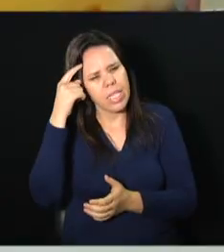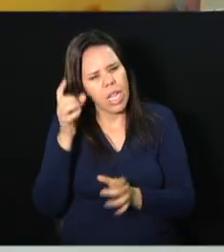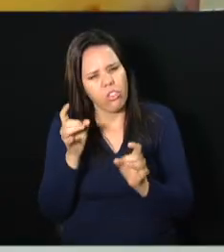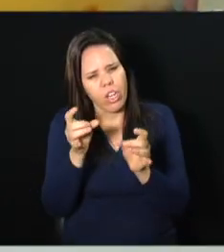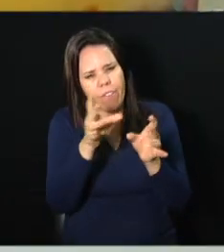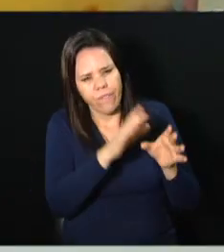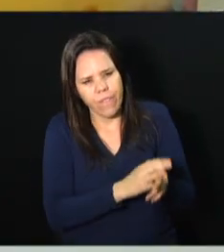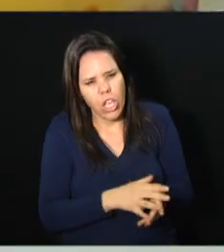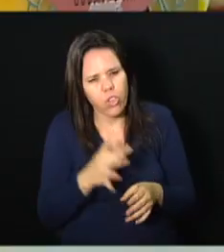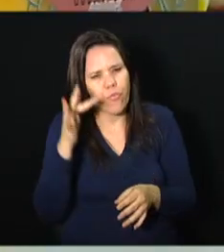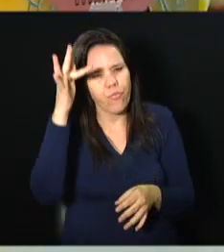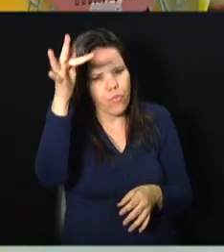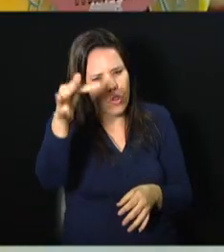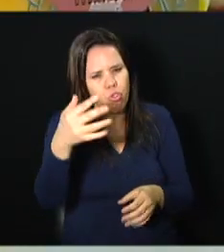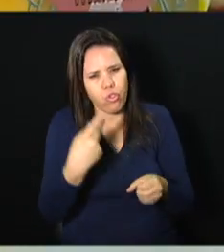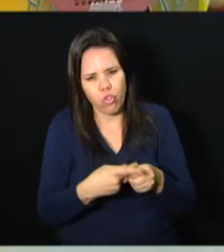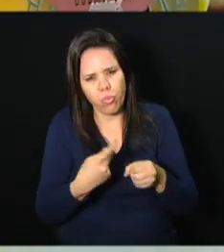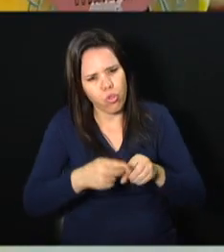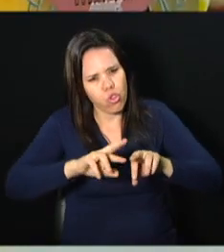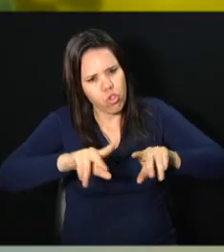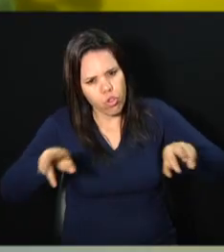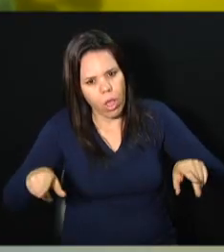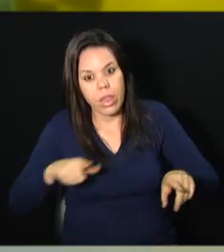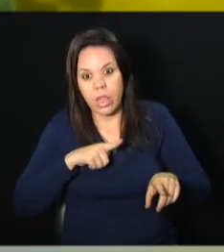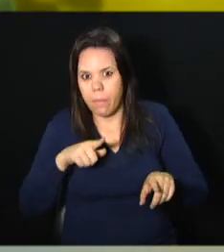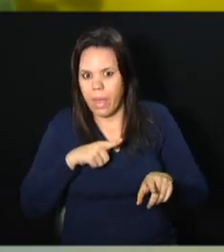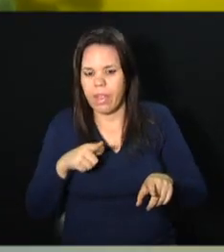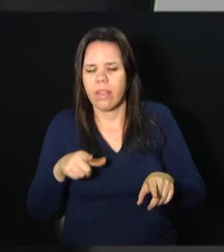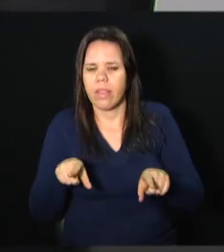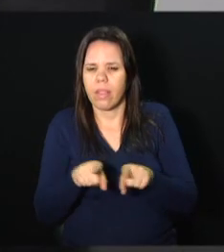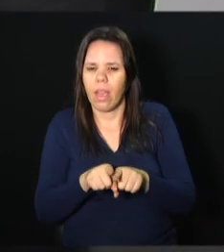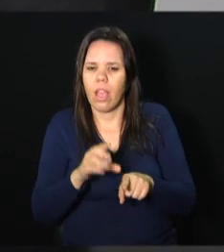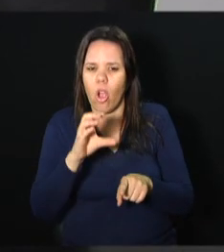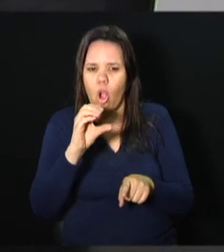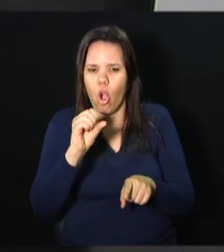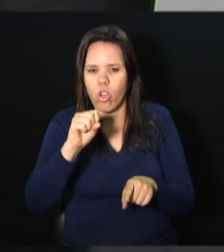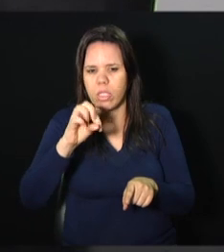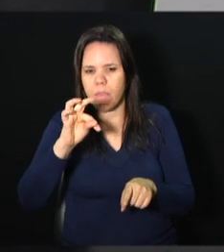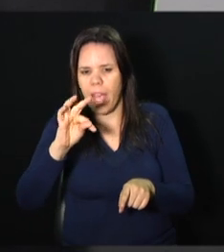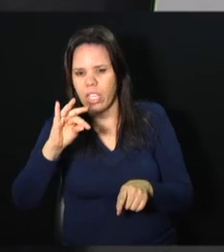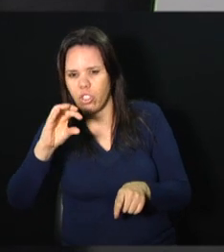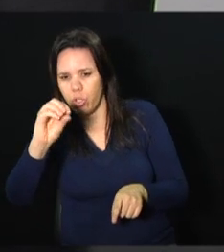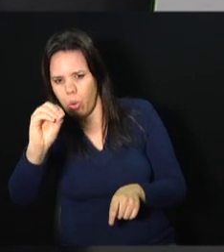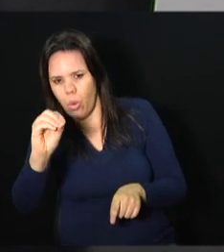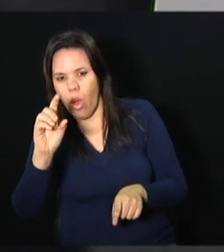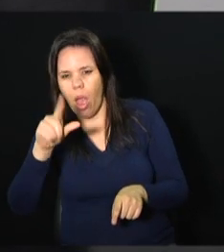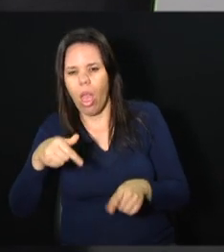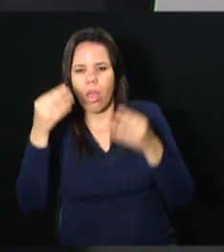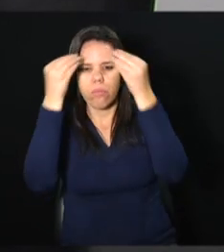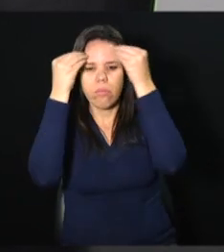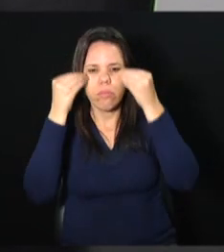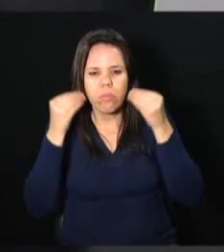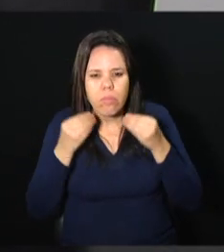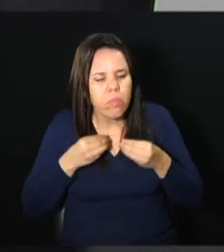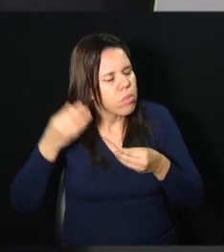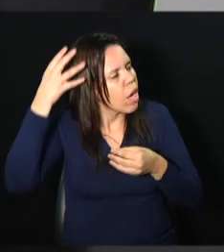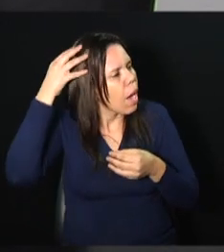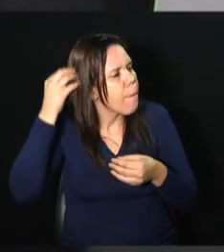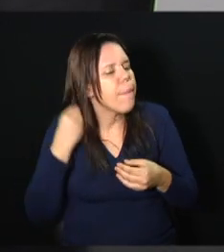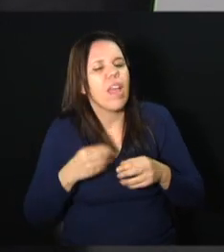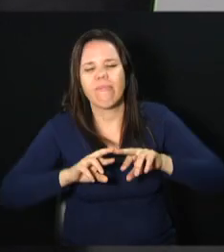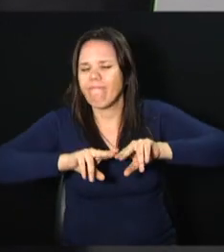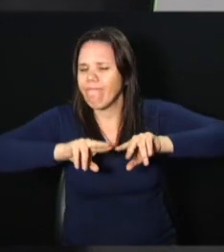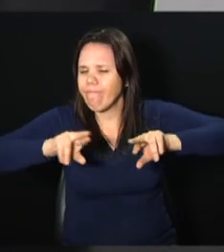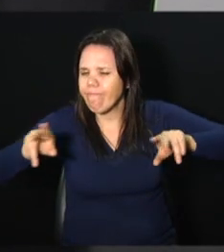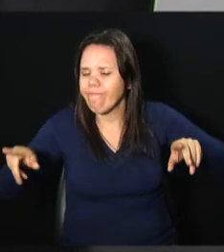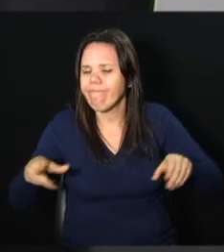manipulados e outros produtos, está a linha de cosmeteria. Dentro das limitações que a legislação permite, nós temos uma